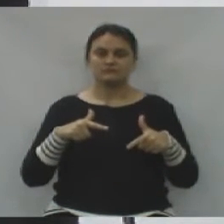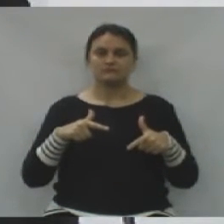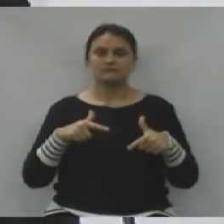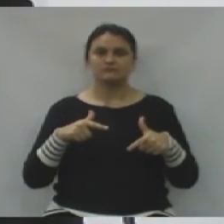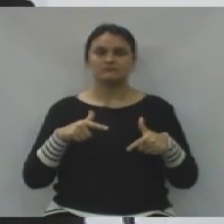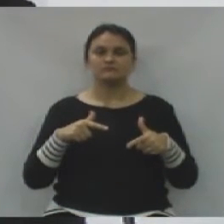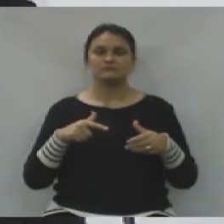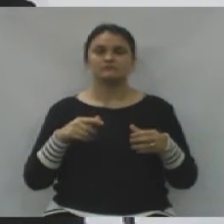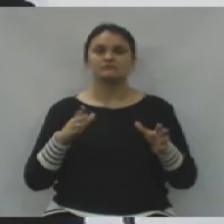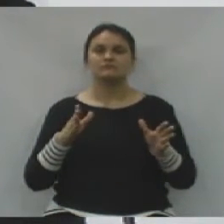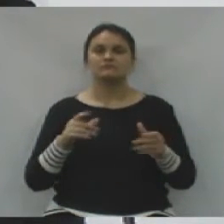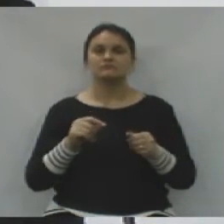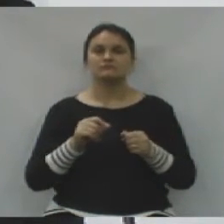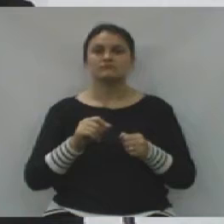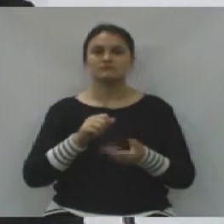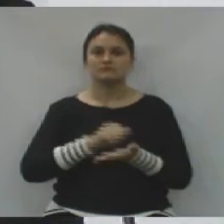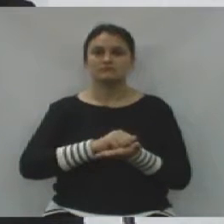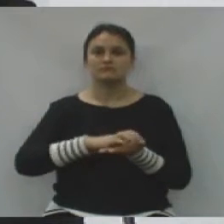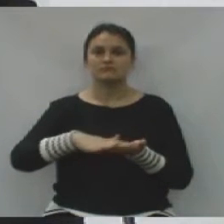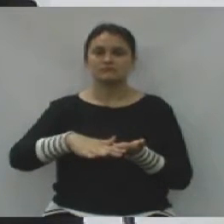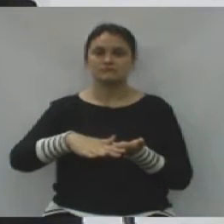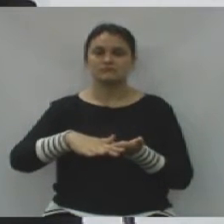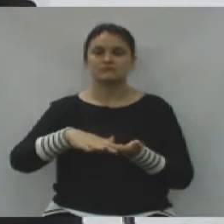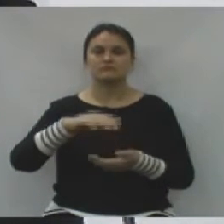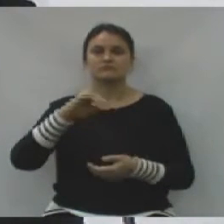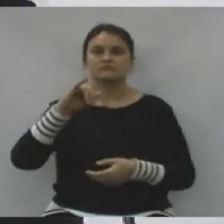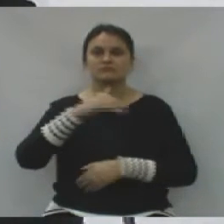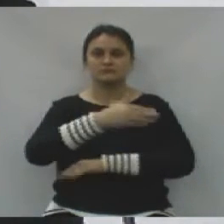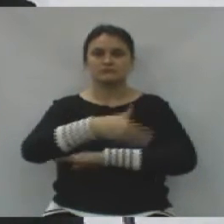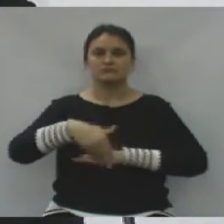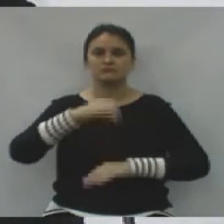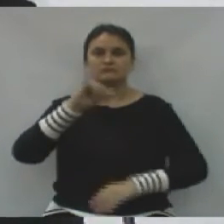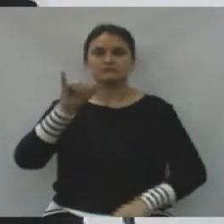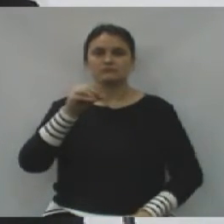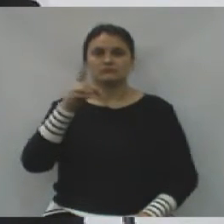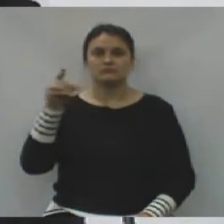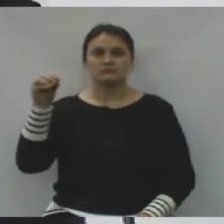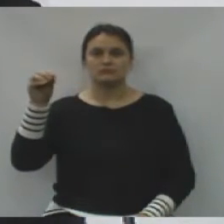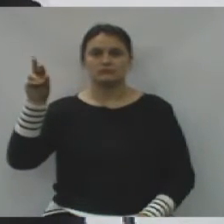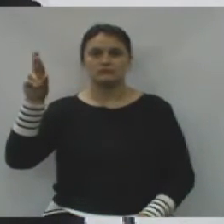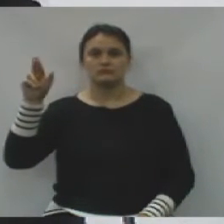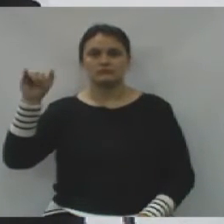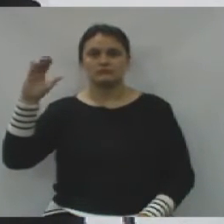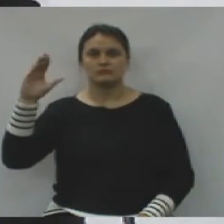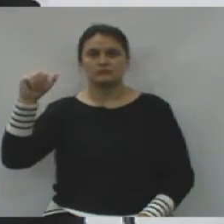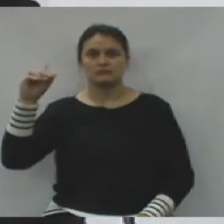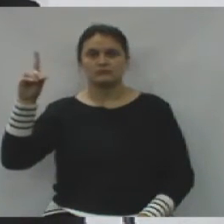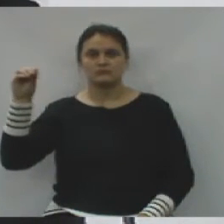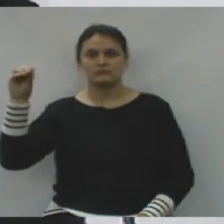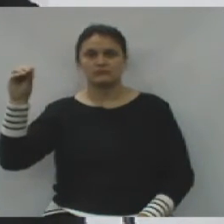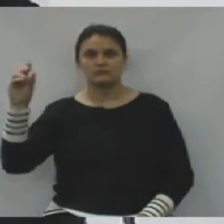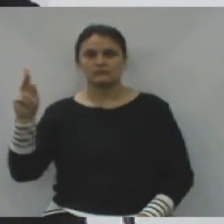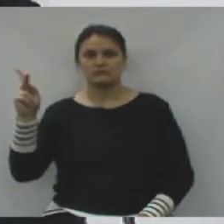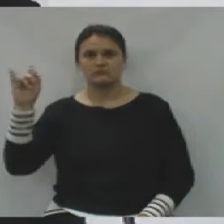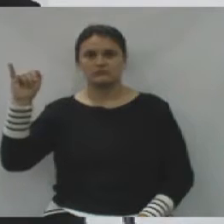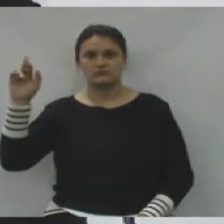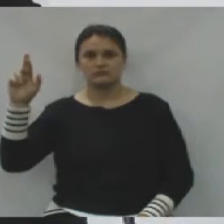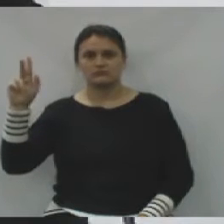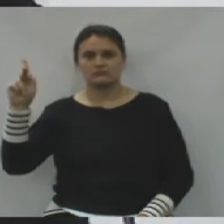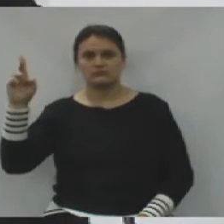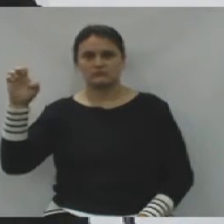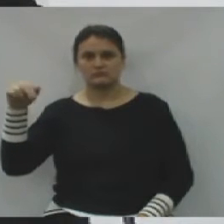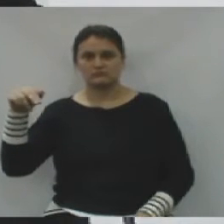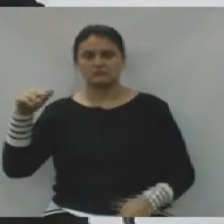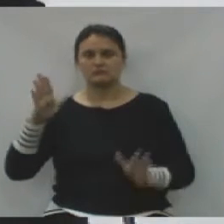de complementação do asfalto da rua João Ricardo Kirk, em São Cristóvão, que hoje recebeu a parte final já do meio-fio, sendo